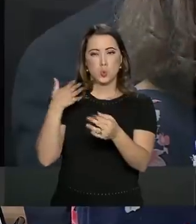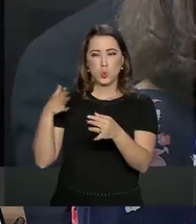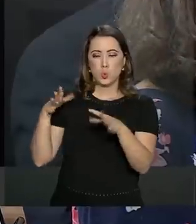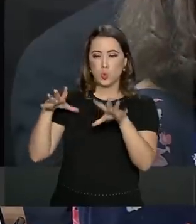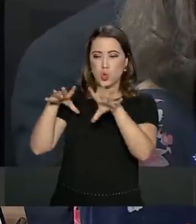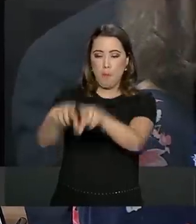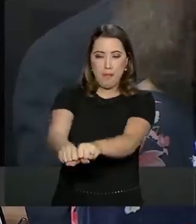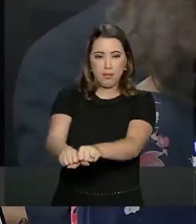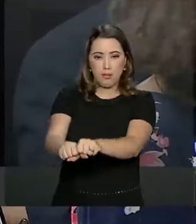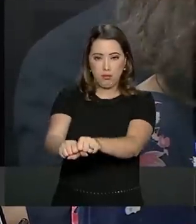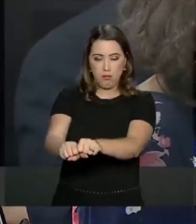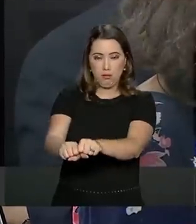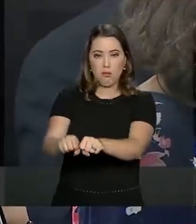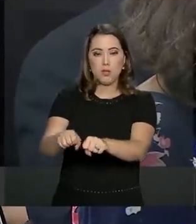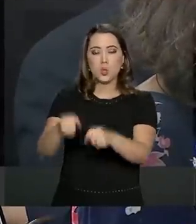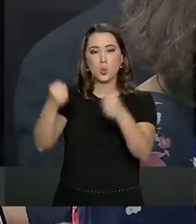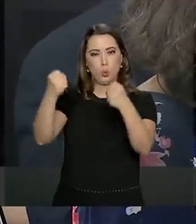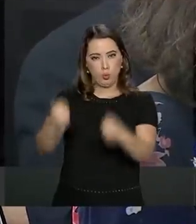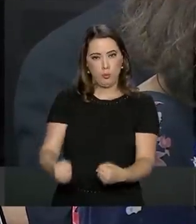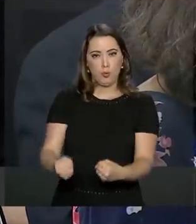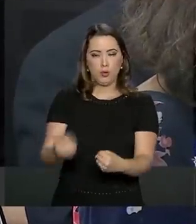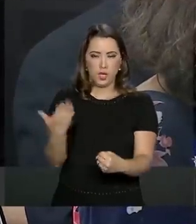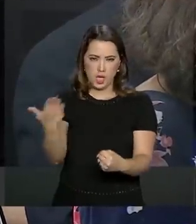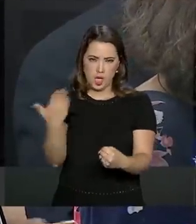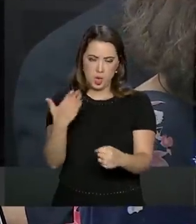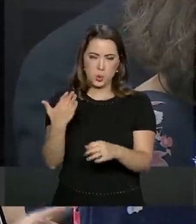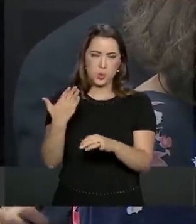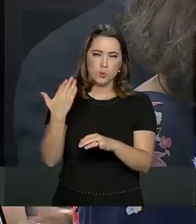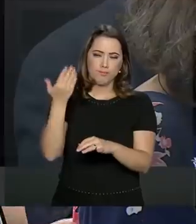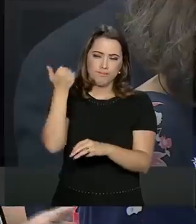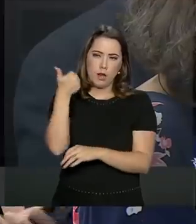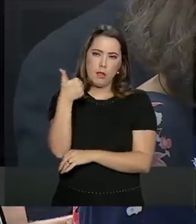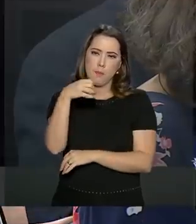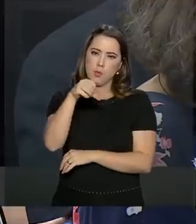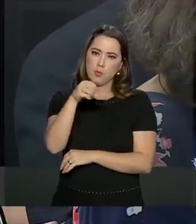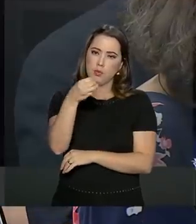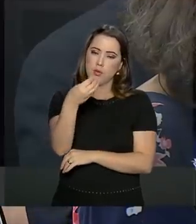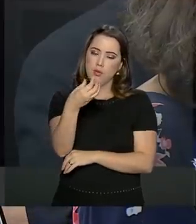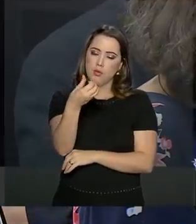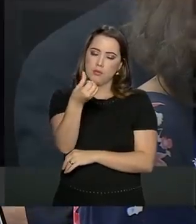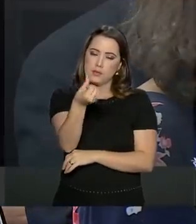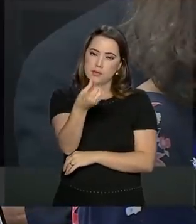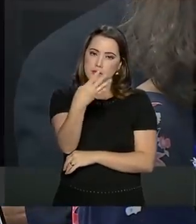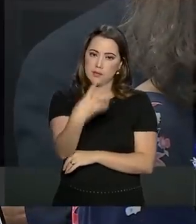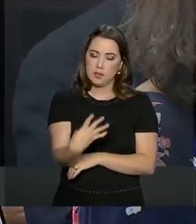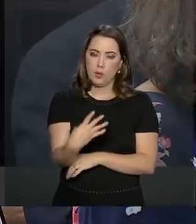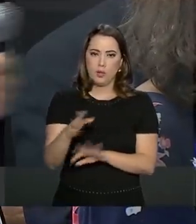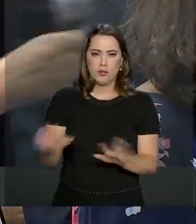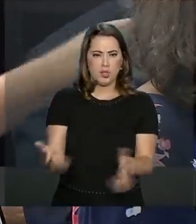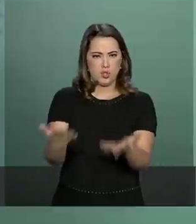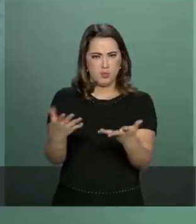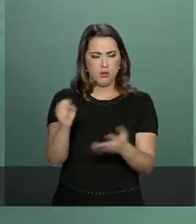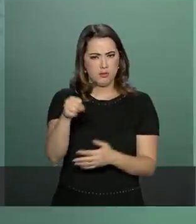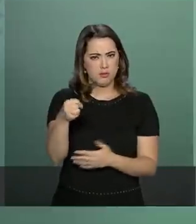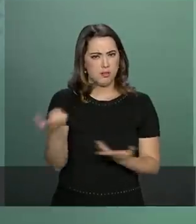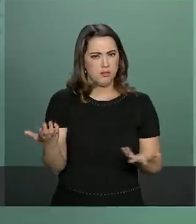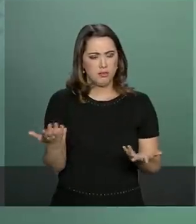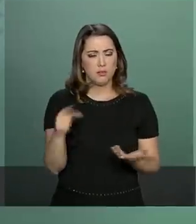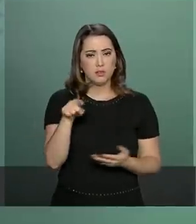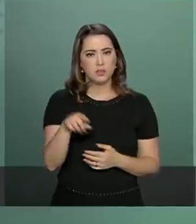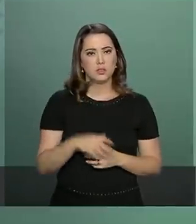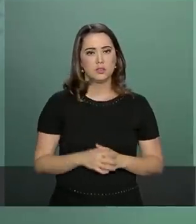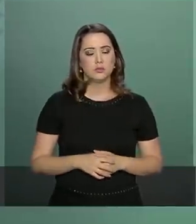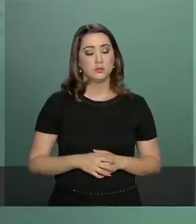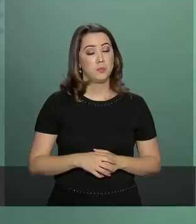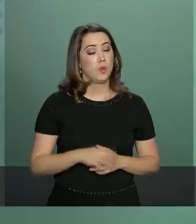realidade e se o presidente realmente está estimulando isso que isso aconteça nas forças armadas o presidente não considera